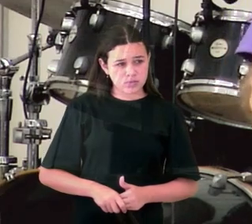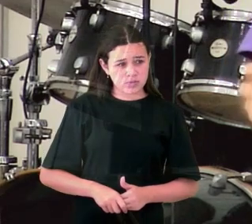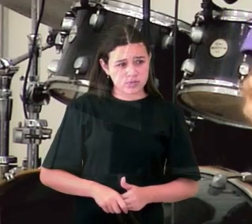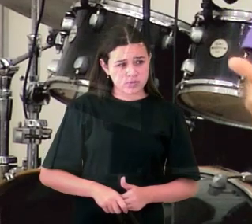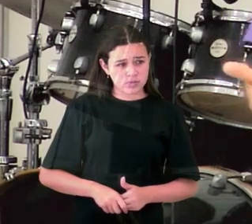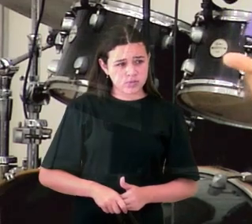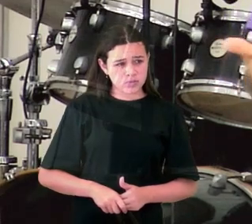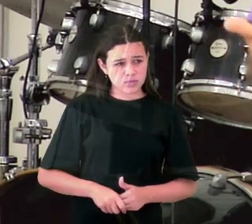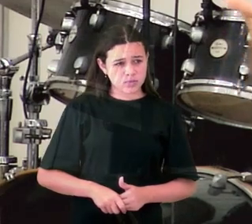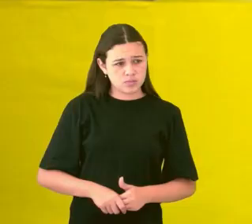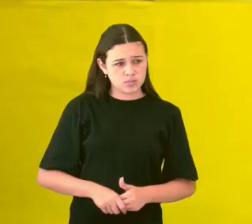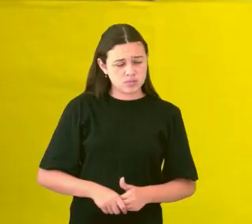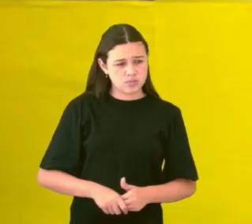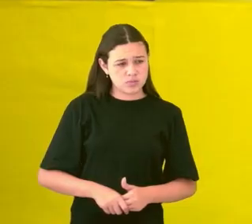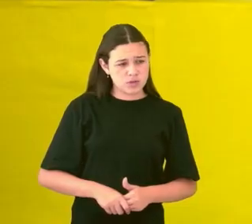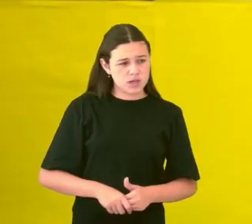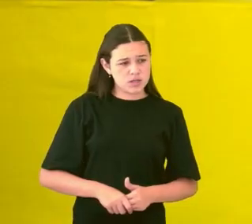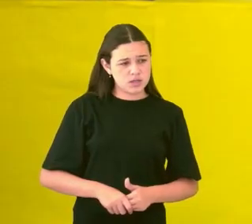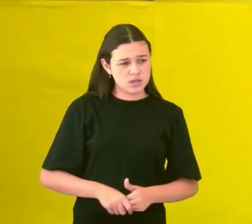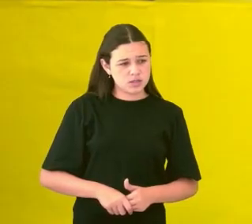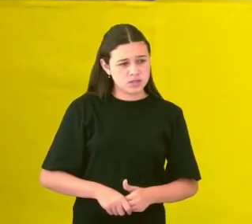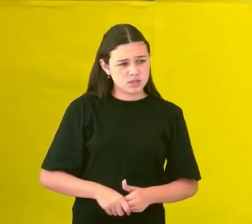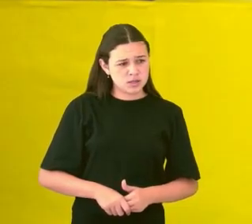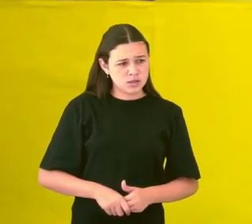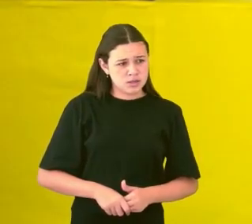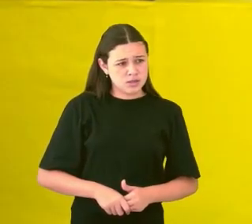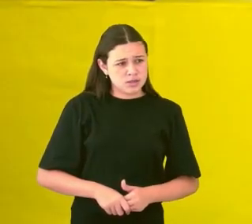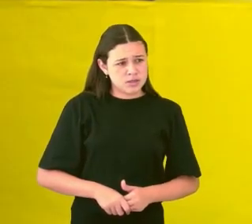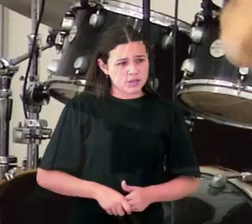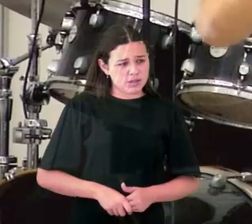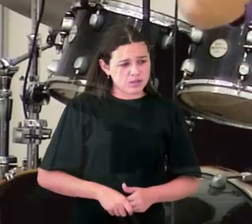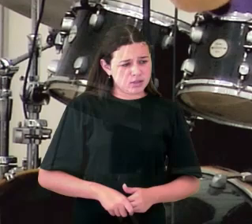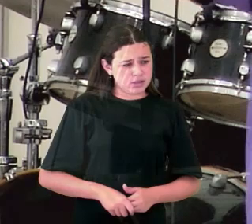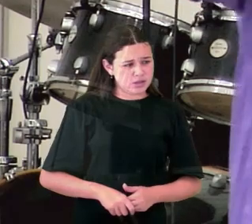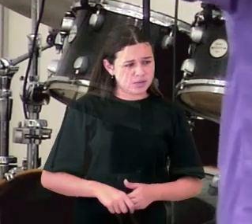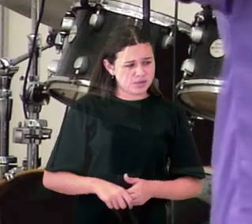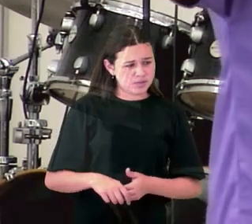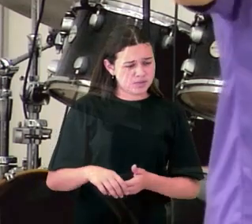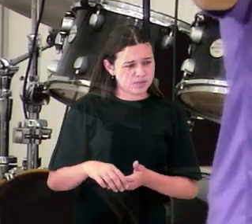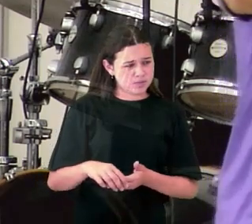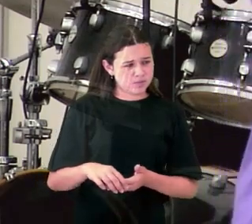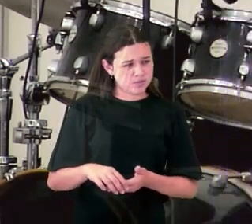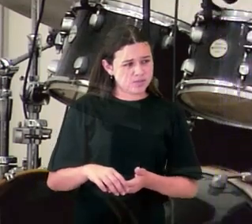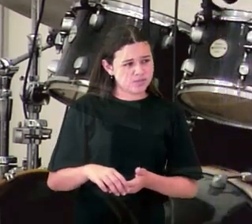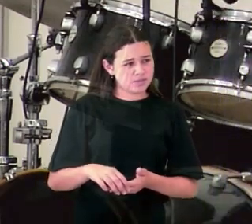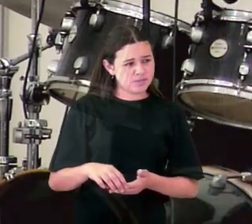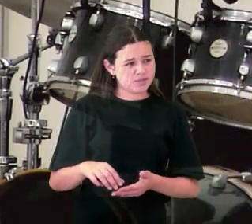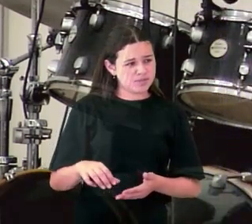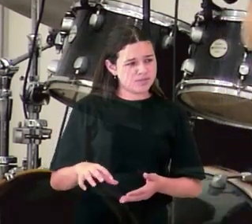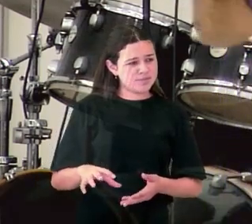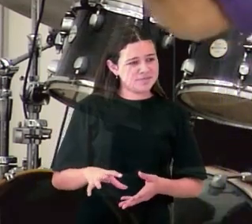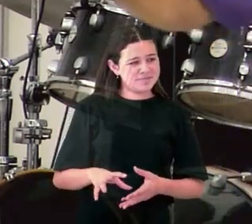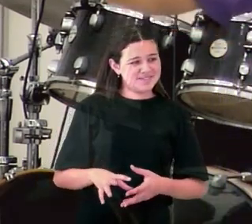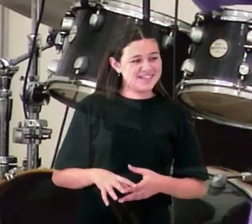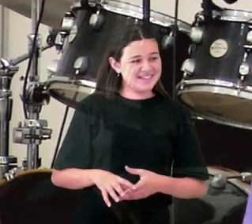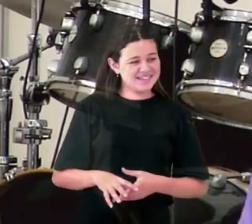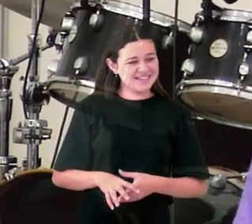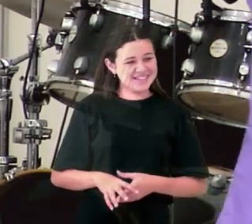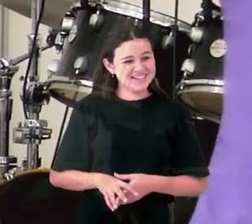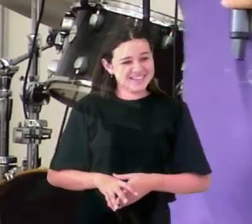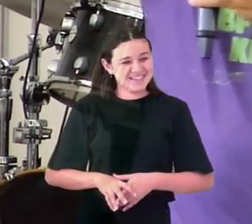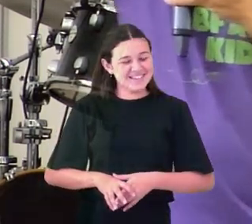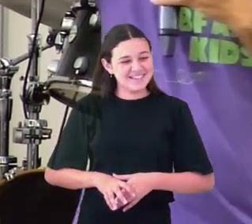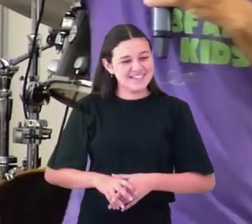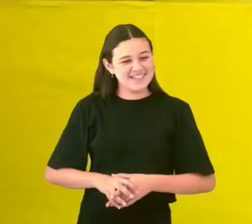faz isso, ela está o quê? Dando vida, despertando a vida. Quando a Bíblia diz que o Espírito Santo de Deus pairava, está dizendo que Ele